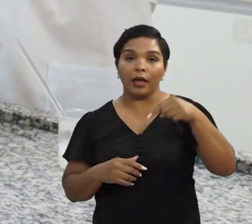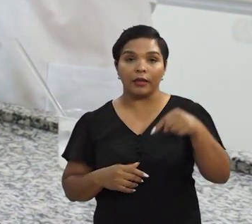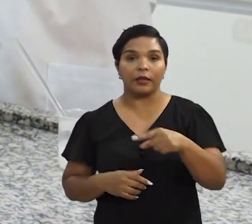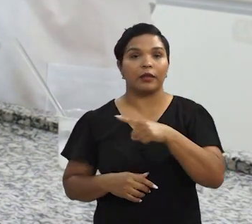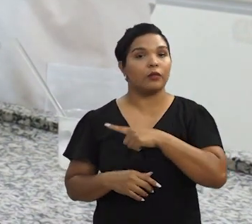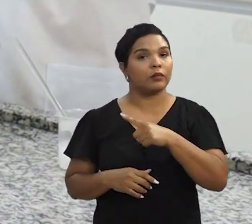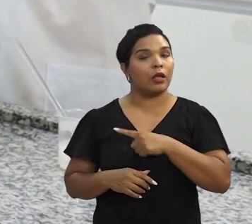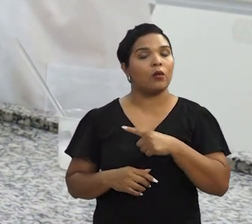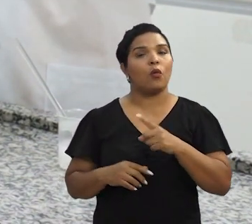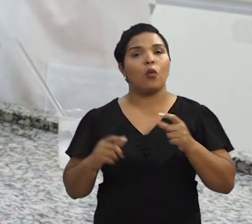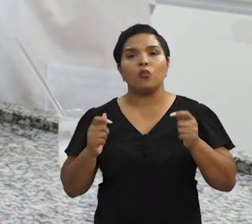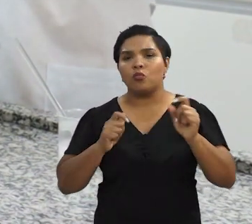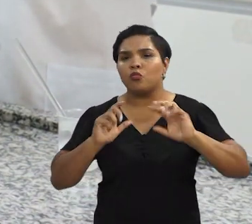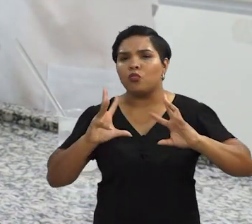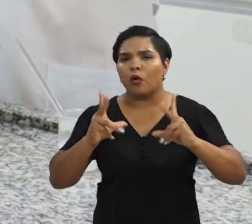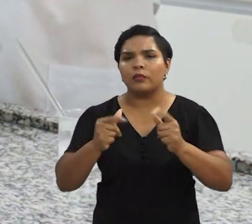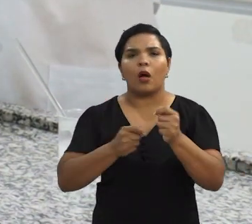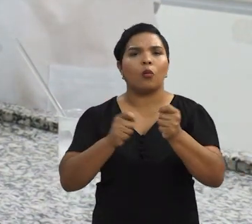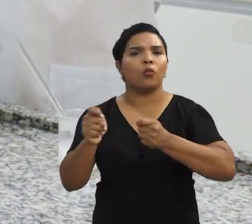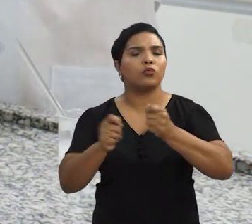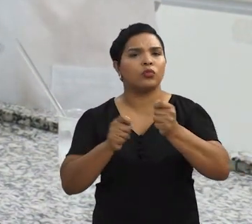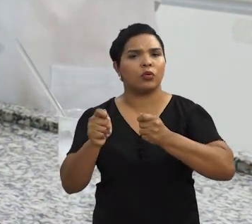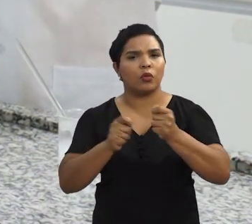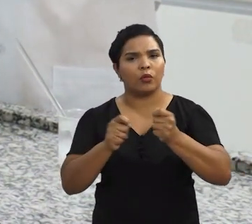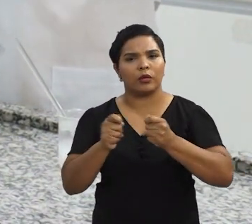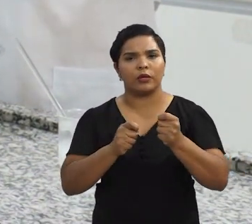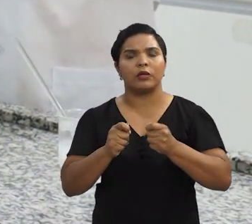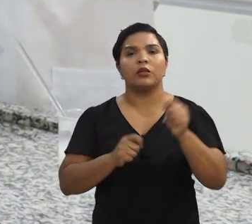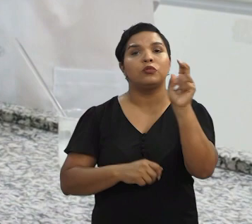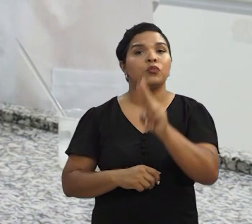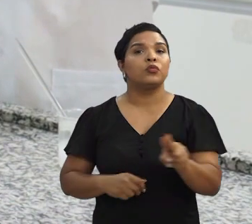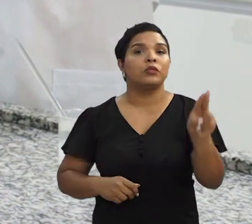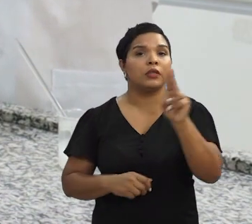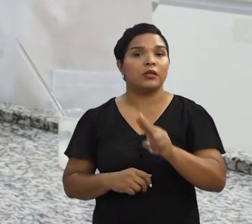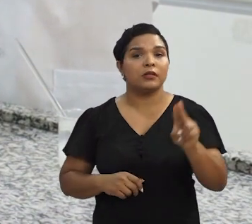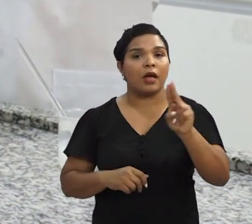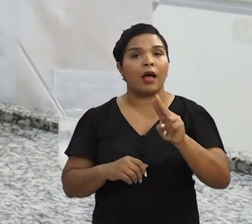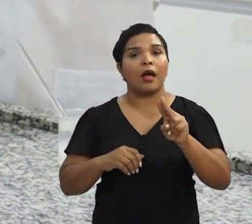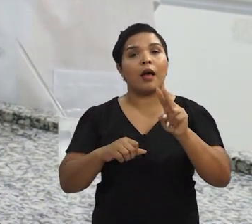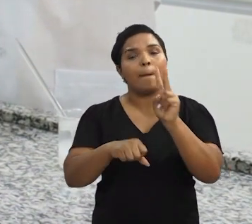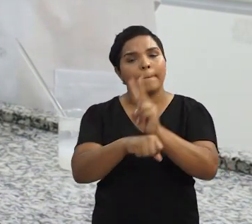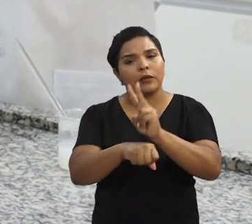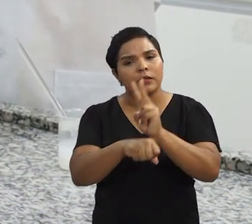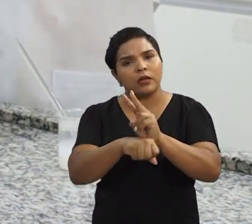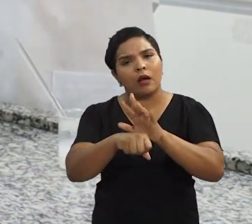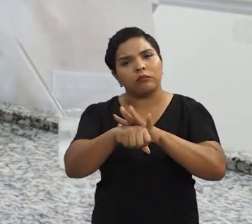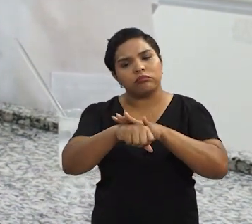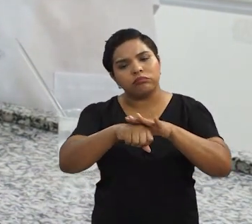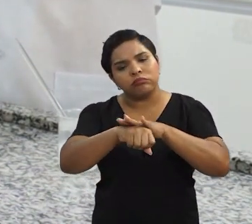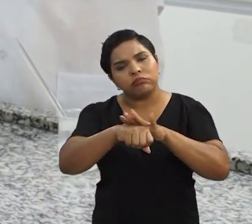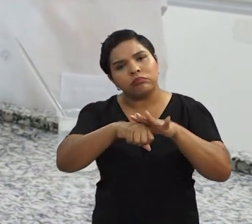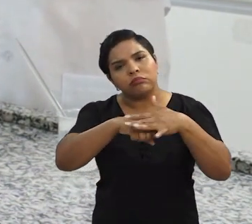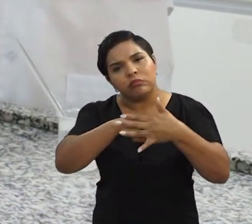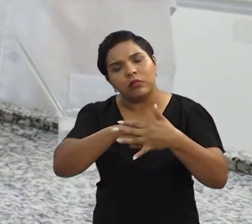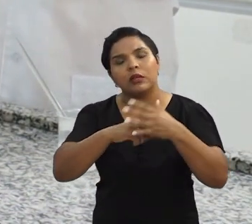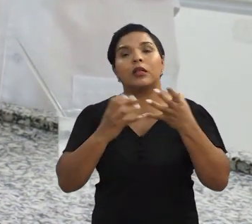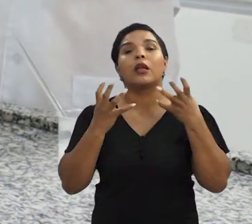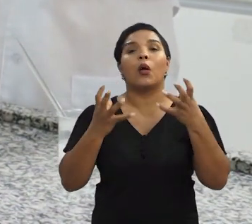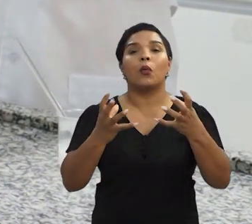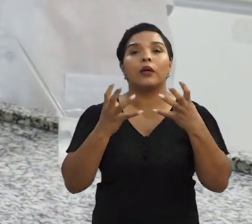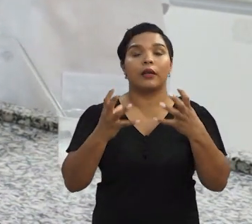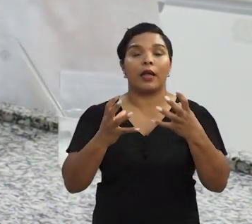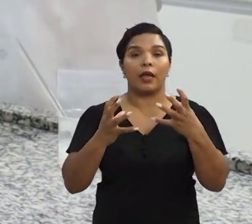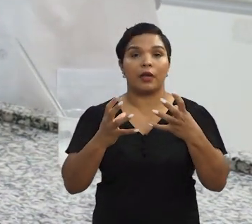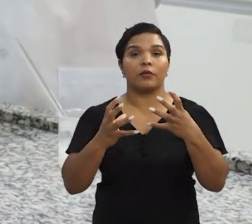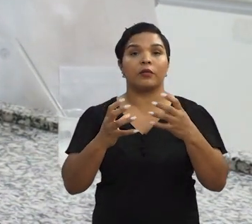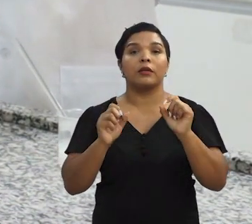eu tenho total controle para poder utilizar o revestimento até o momento em que eu